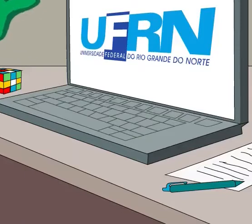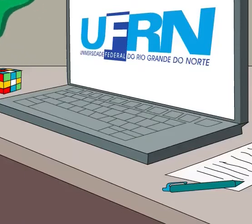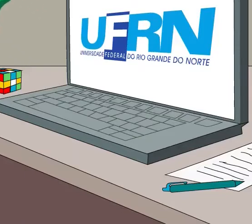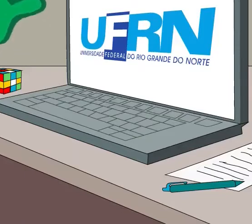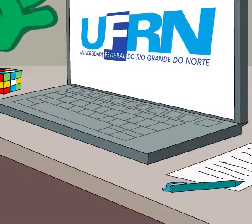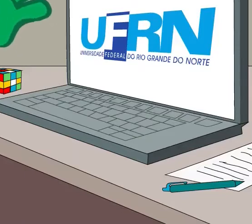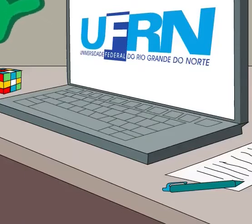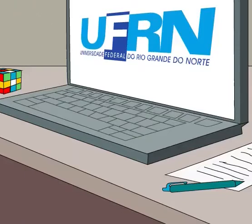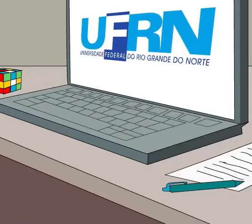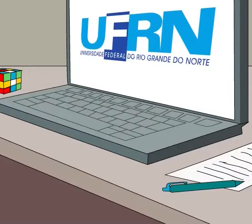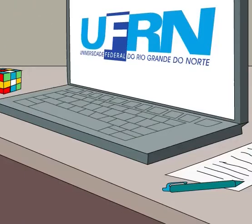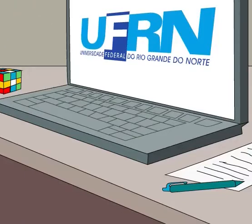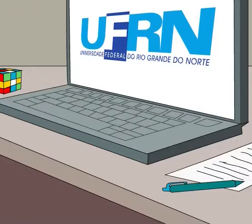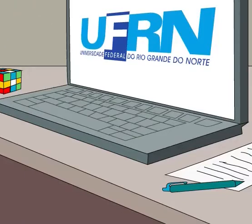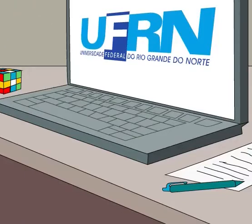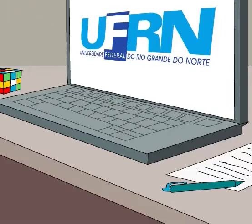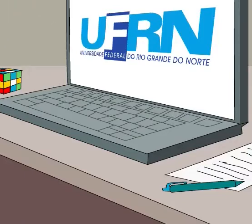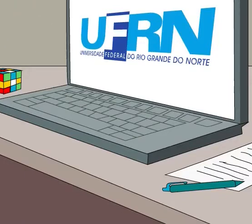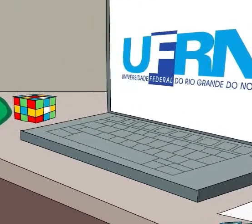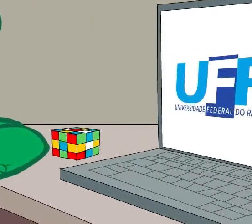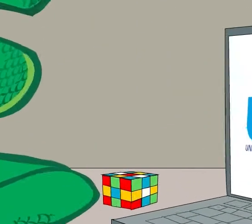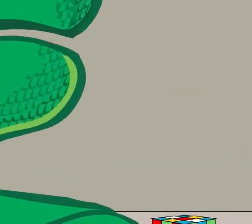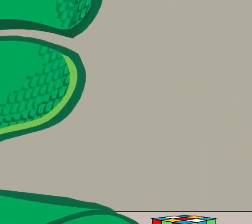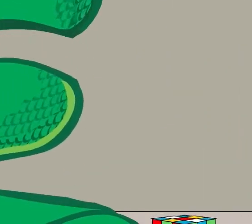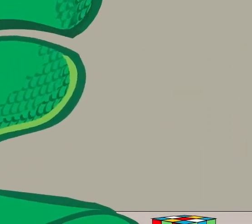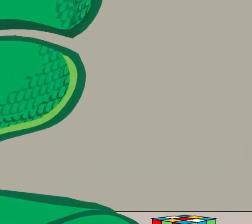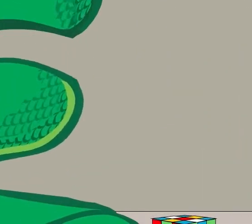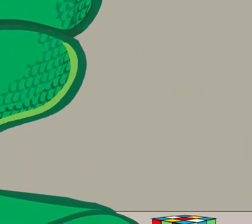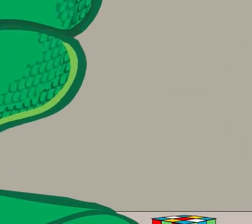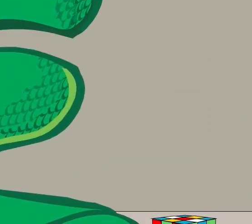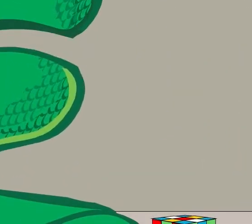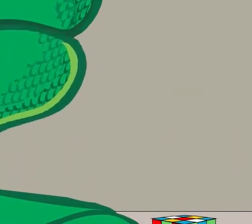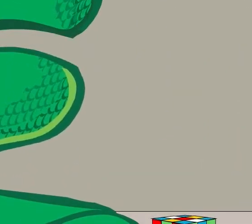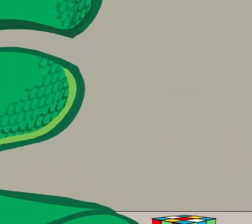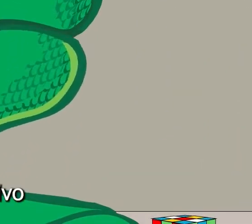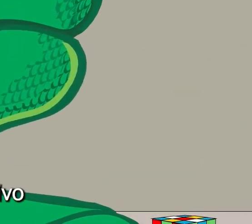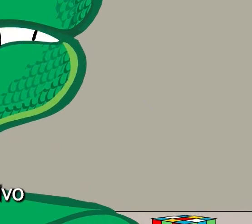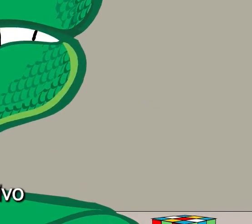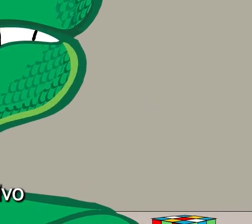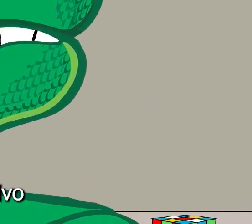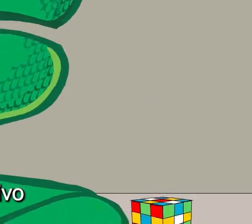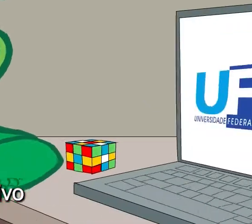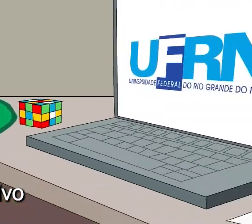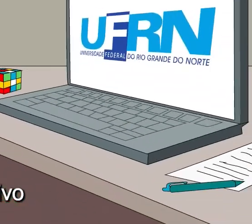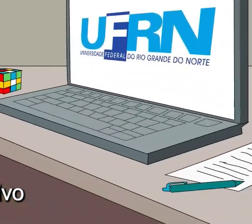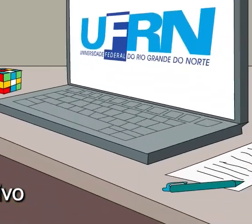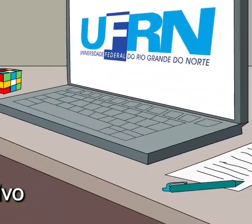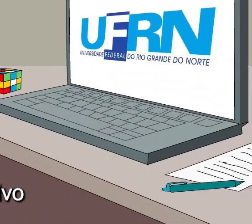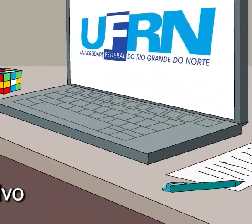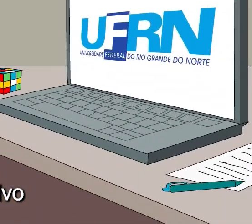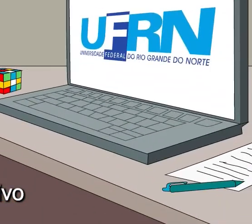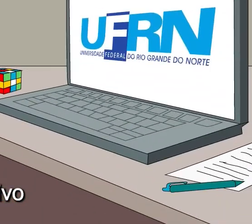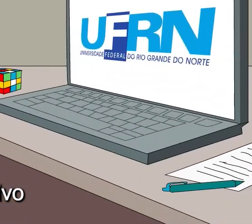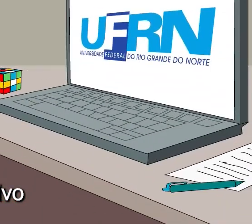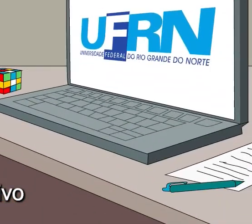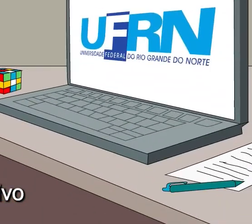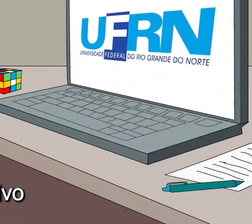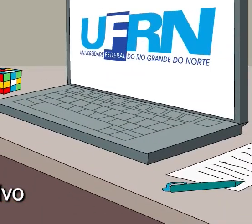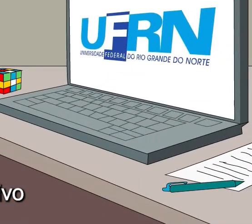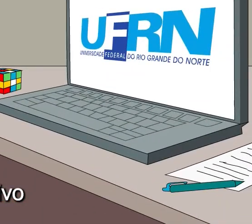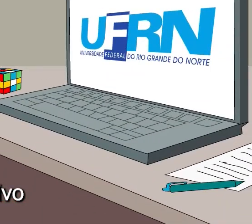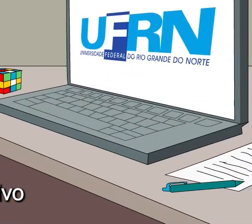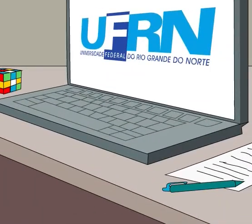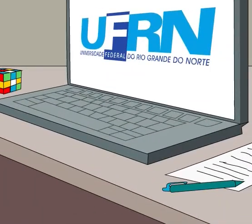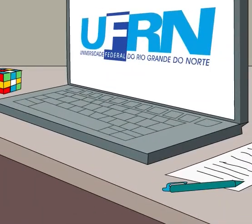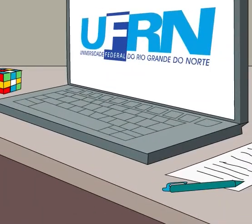Olá, comunidade universitária! Alguém aí falou 2021.2? Sim, estamos iniciando mais um